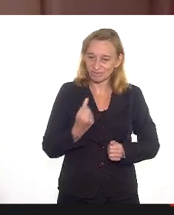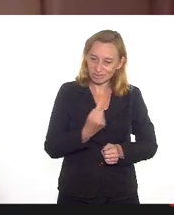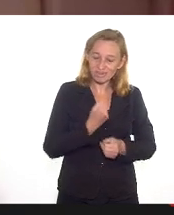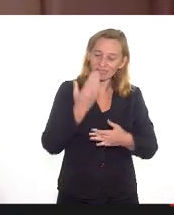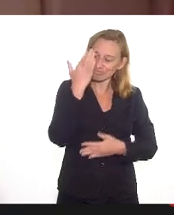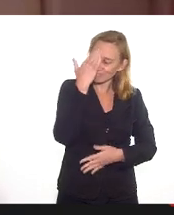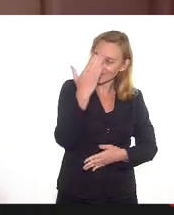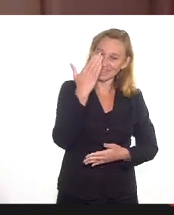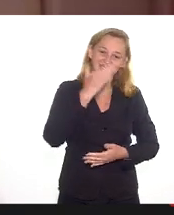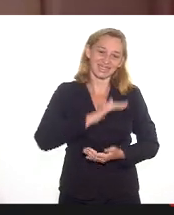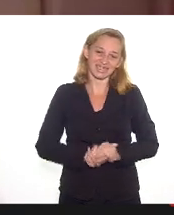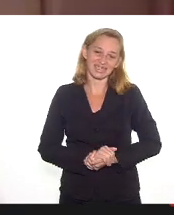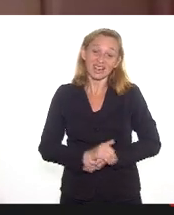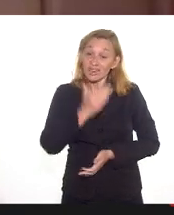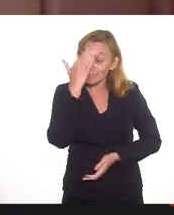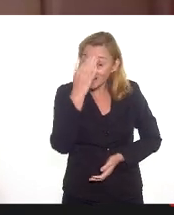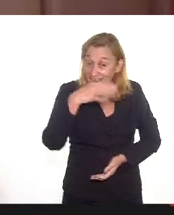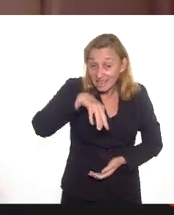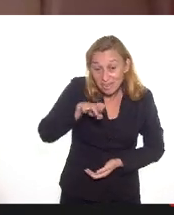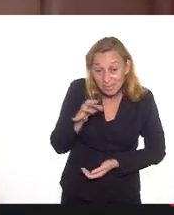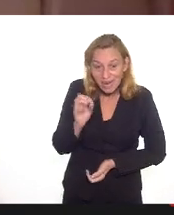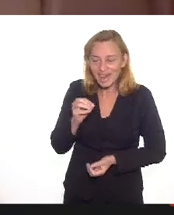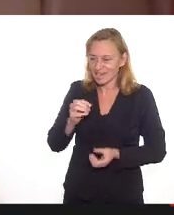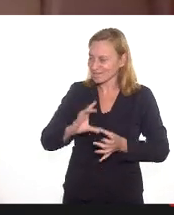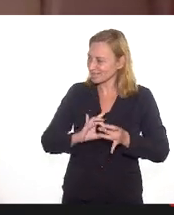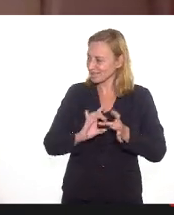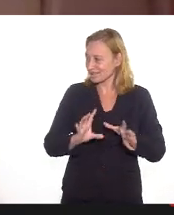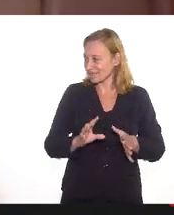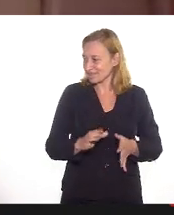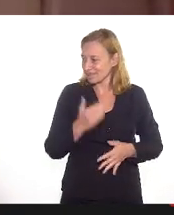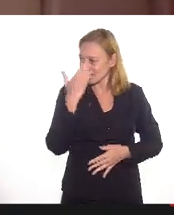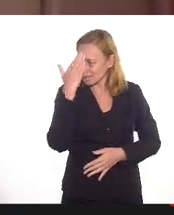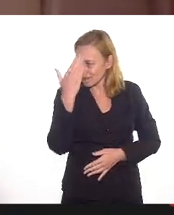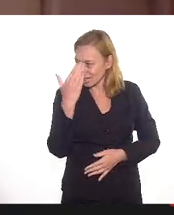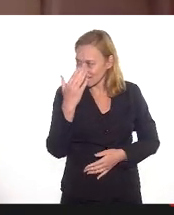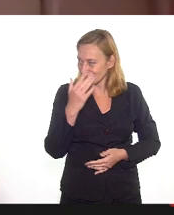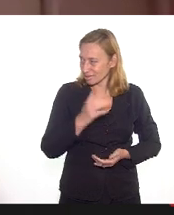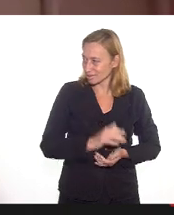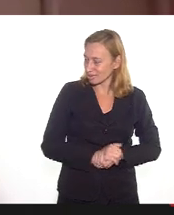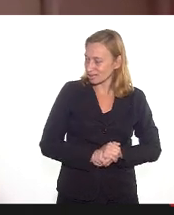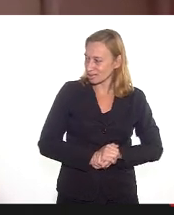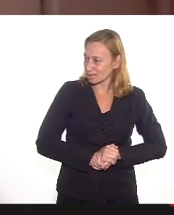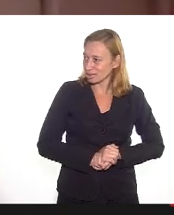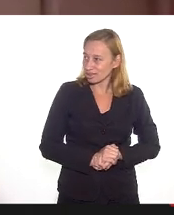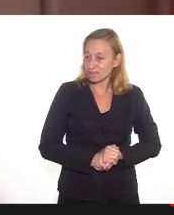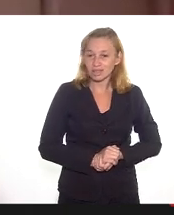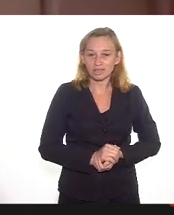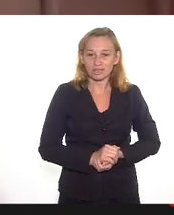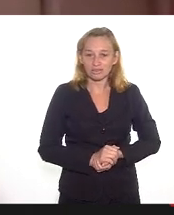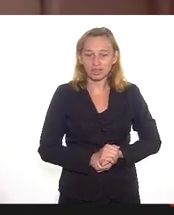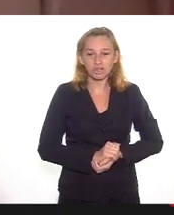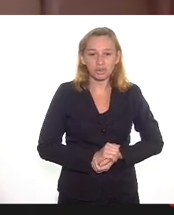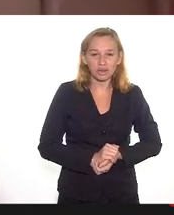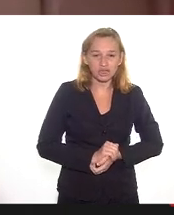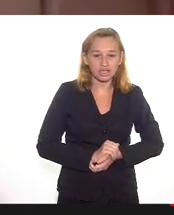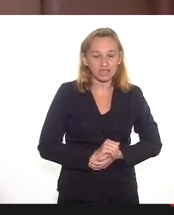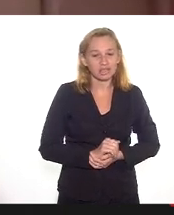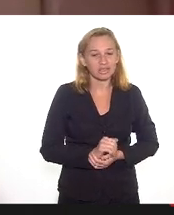Muito obrigada. Obrigada, Mário, fique à vontade. Muito obrigada pela sua intervenção. Tenha um bom dia, viu?